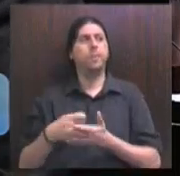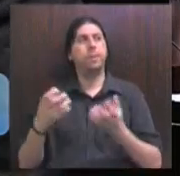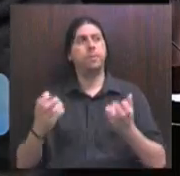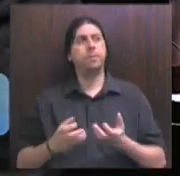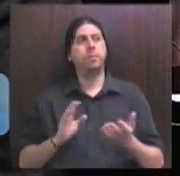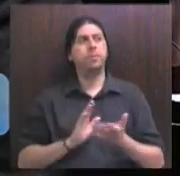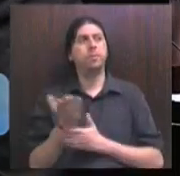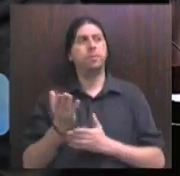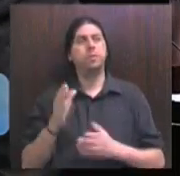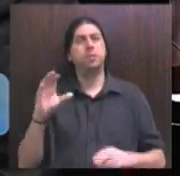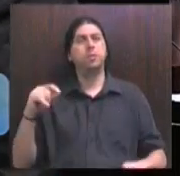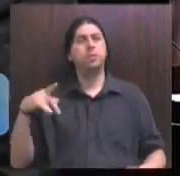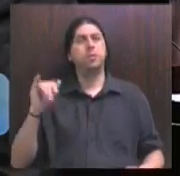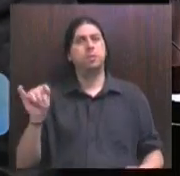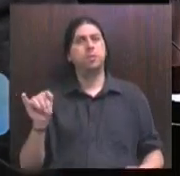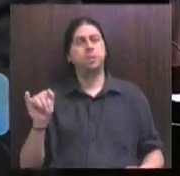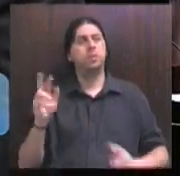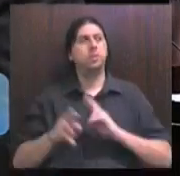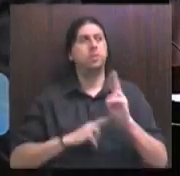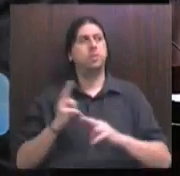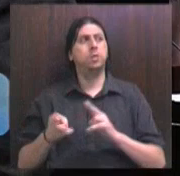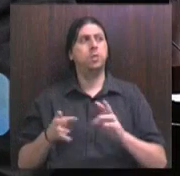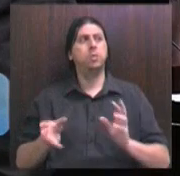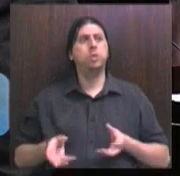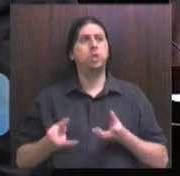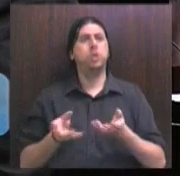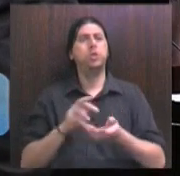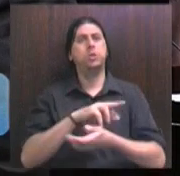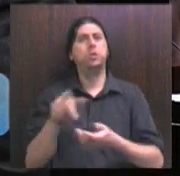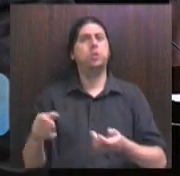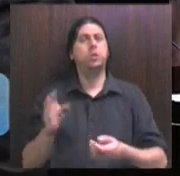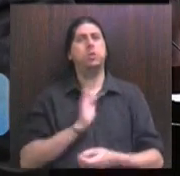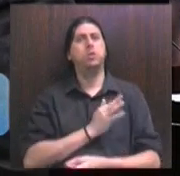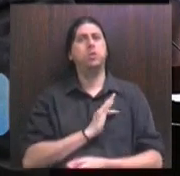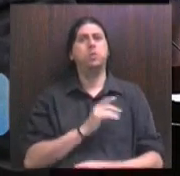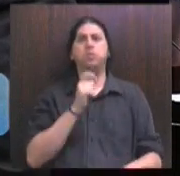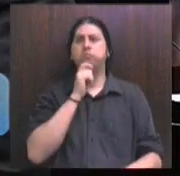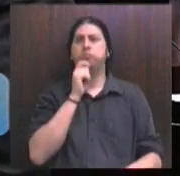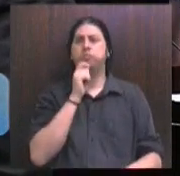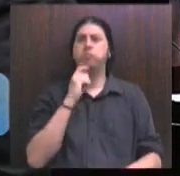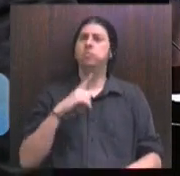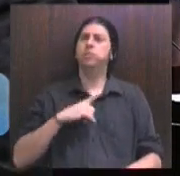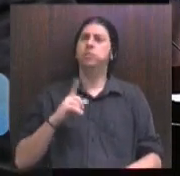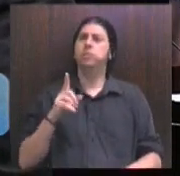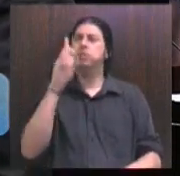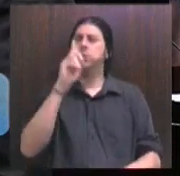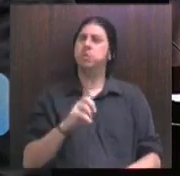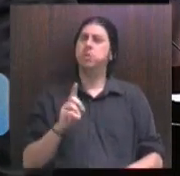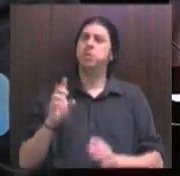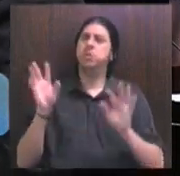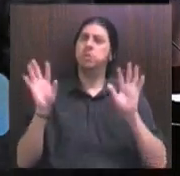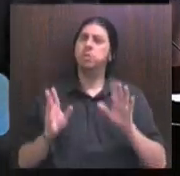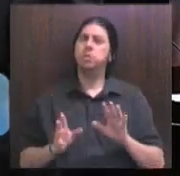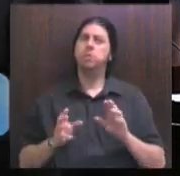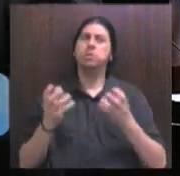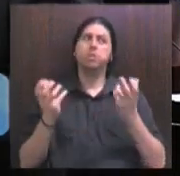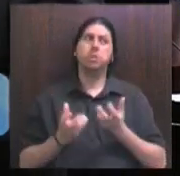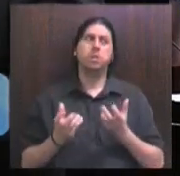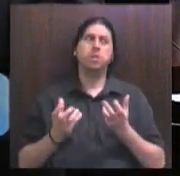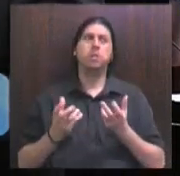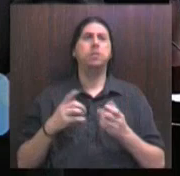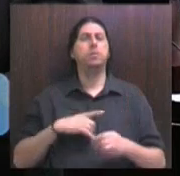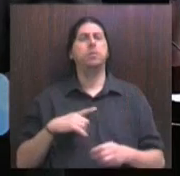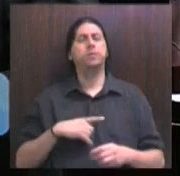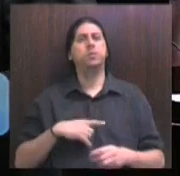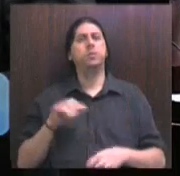implantar aqui uma CPI com relação aos incentivos fiscais. Ainda vamos, se Deus quiser, conseguir sensibilizar para que isso possa acontecer.